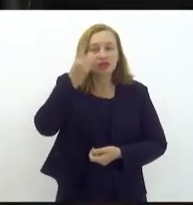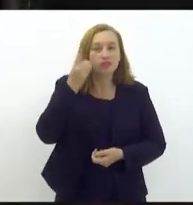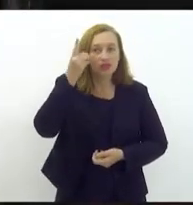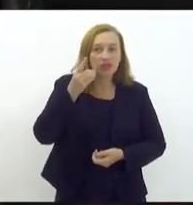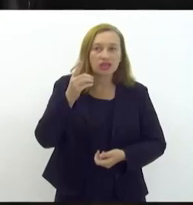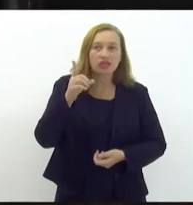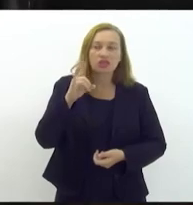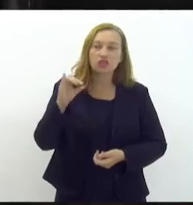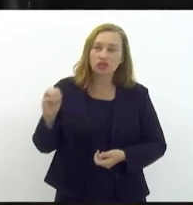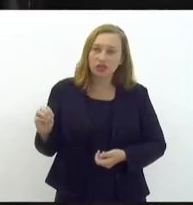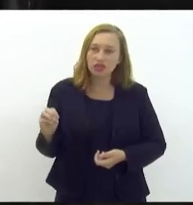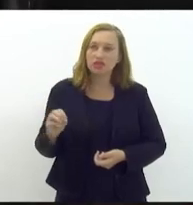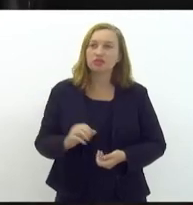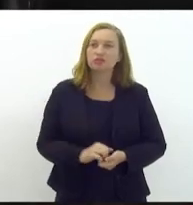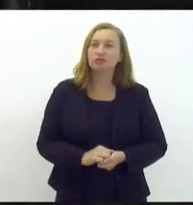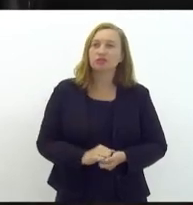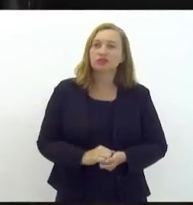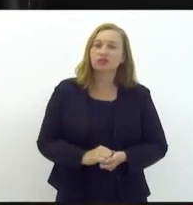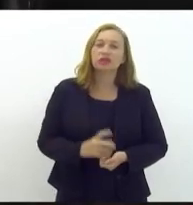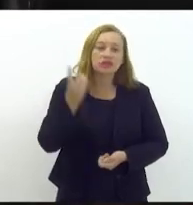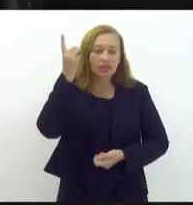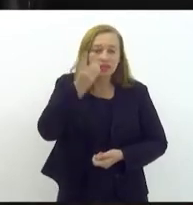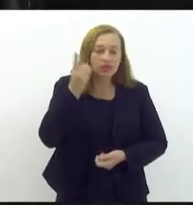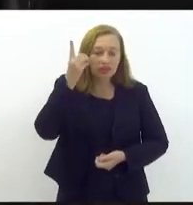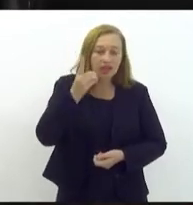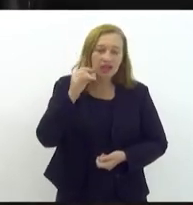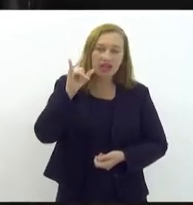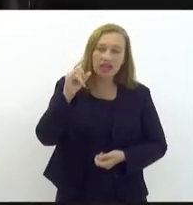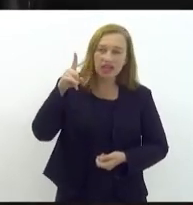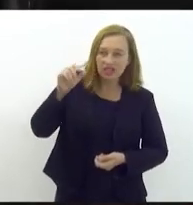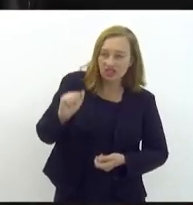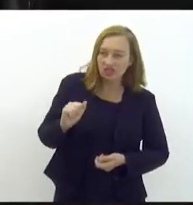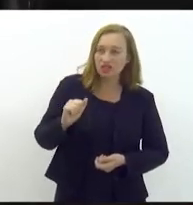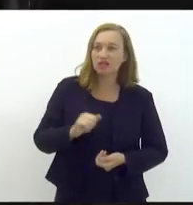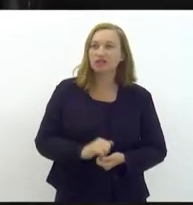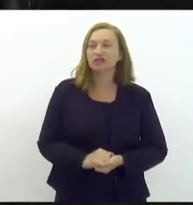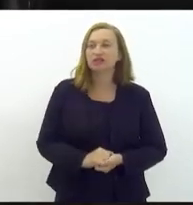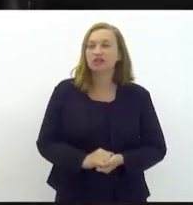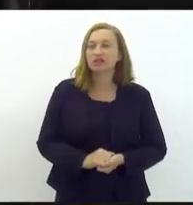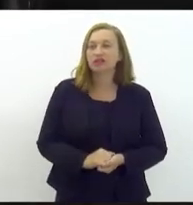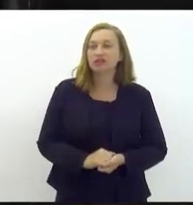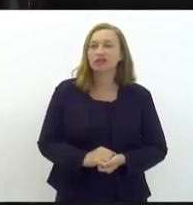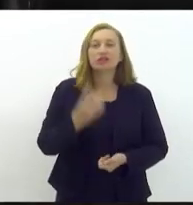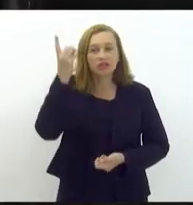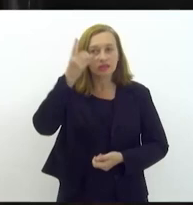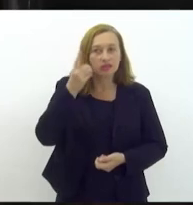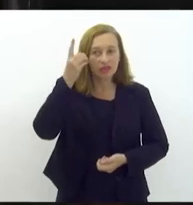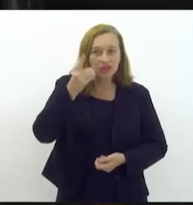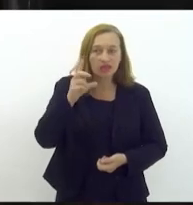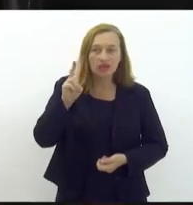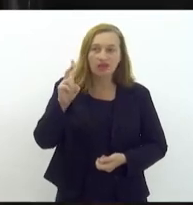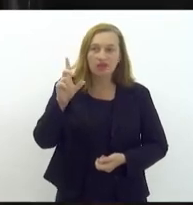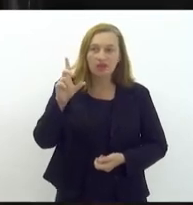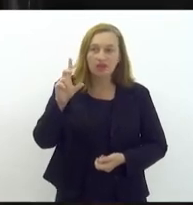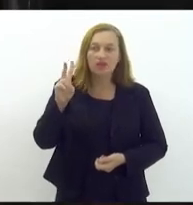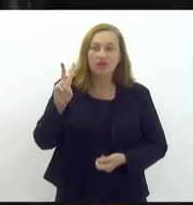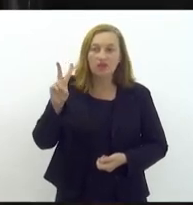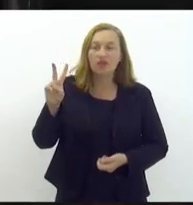Dionísio Lins. Deputado. Deputada Índia Armelal. Deputado Valdo Seaza.